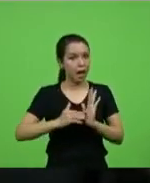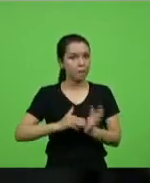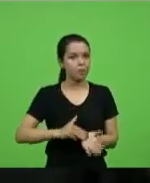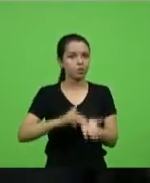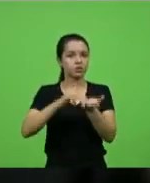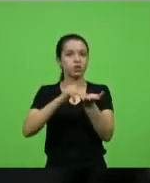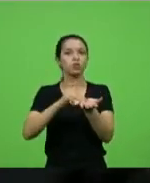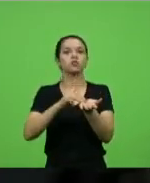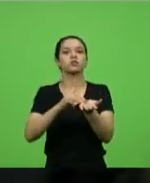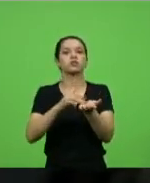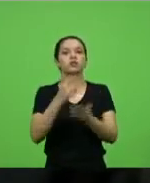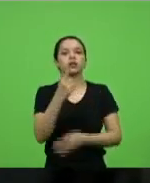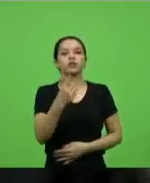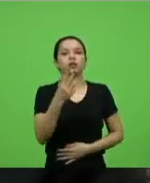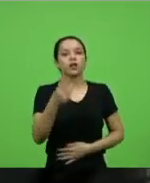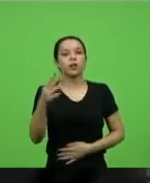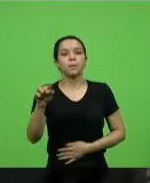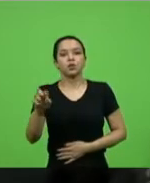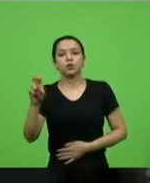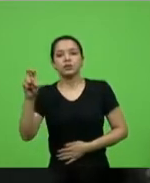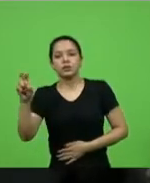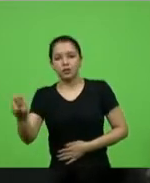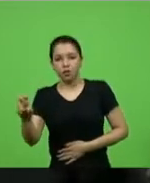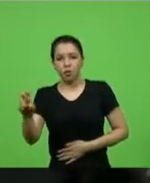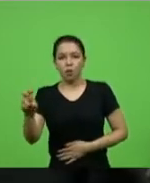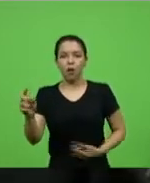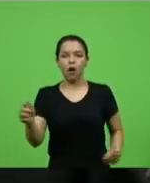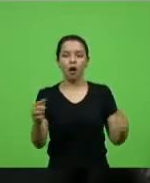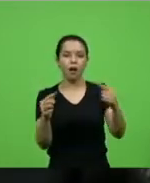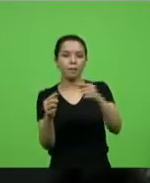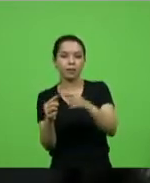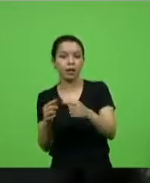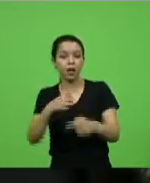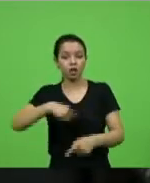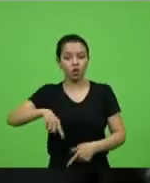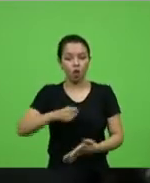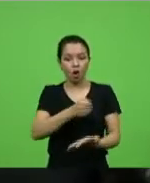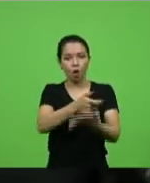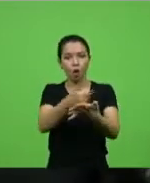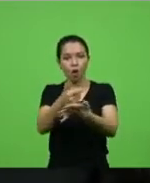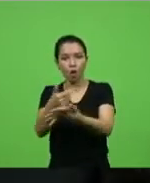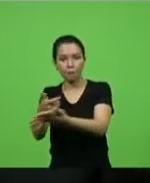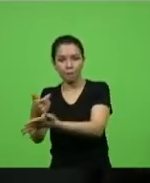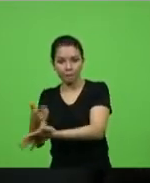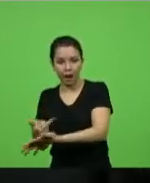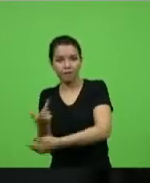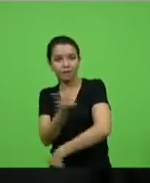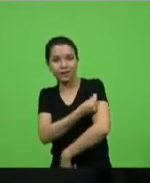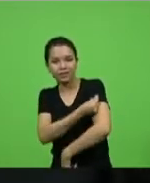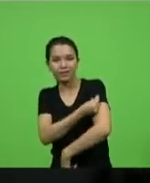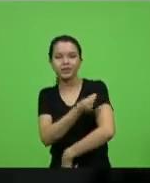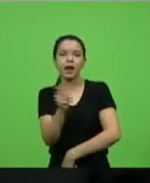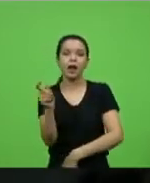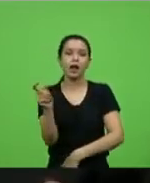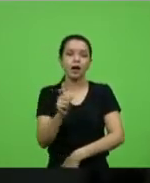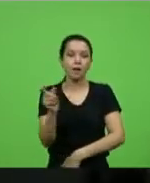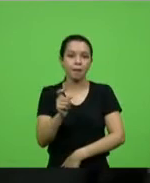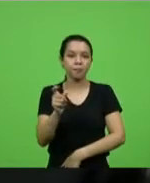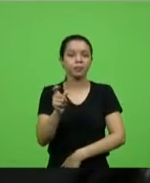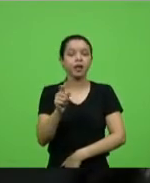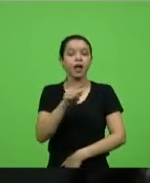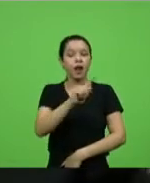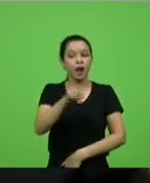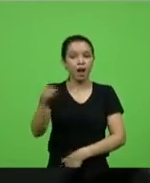133.5, o que tange que a gente possa comprar as vacinas nas farmácias. Claro,